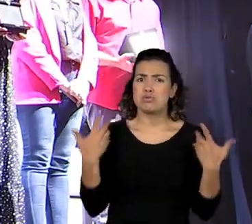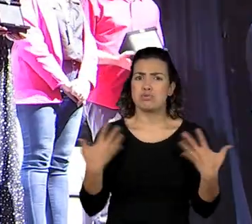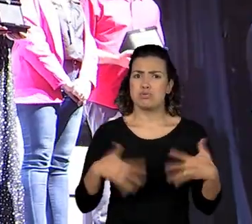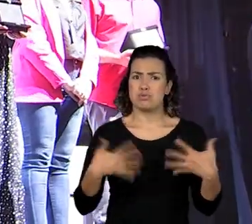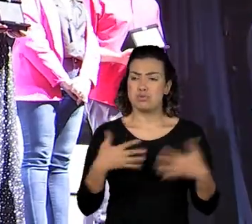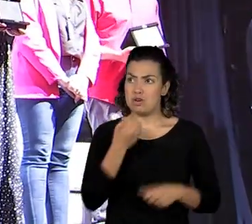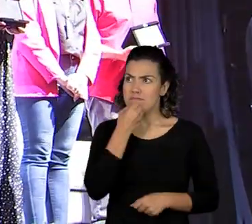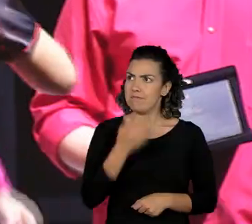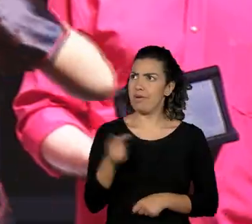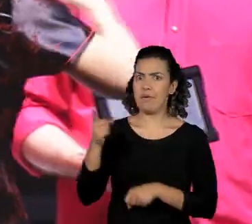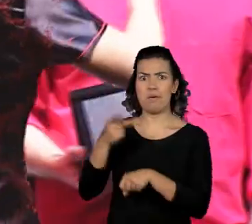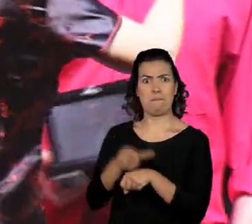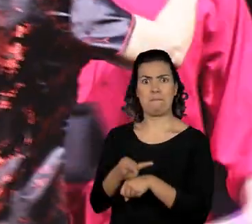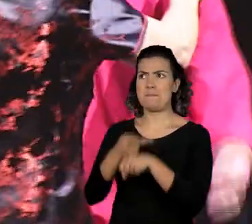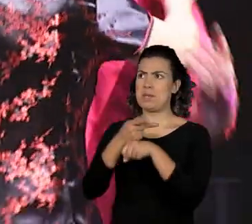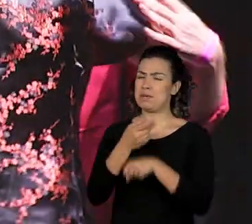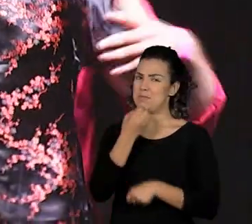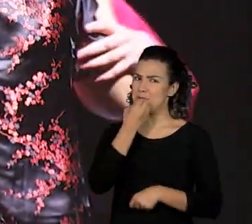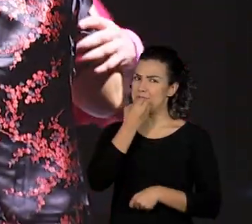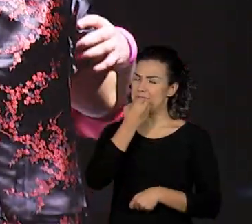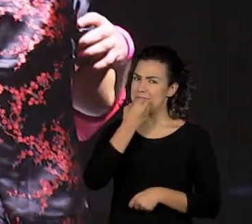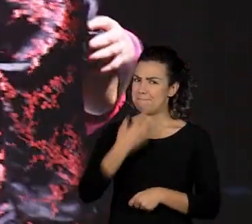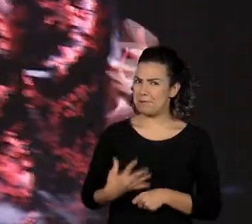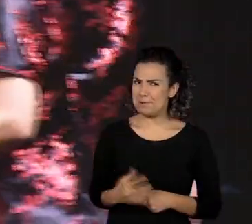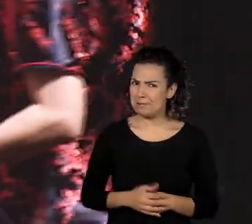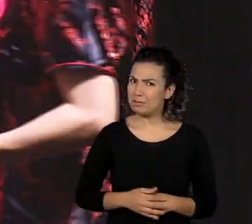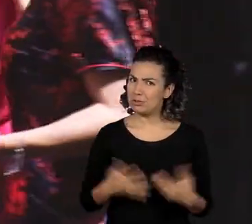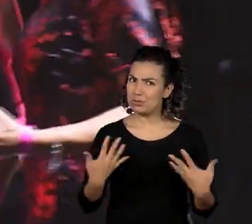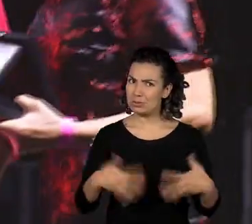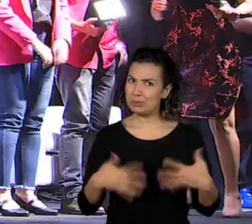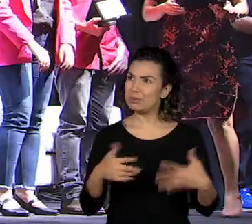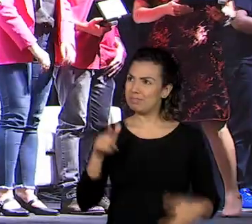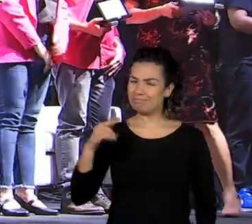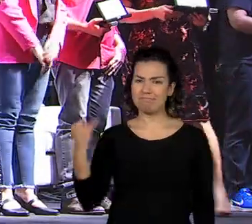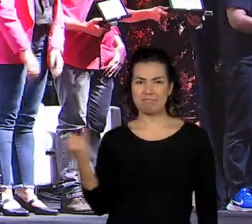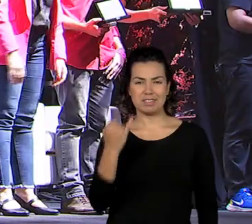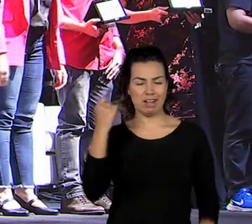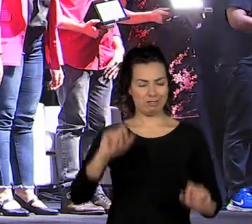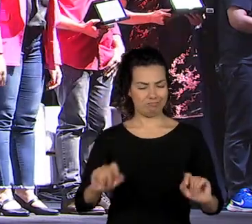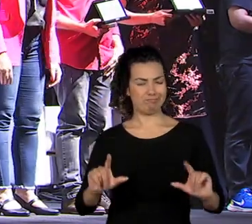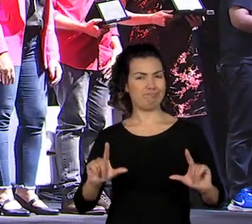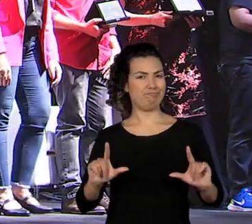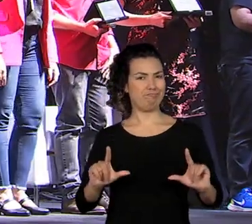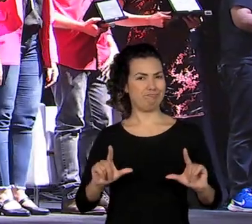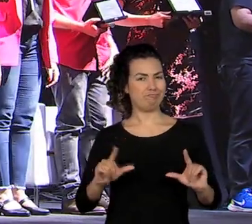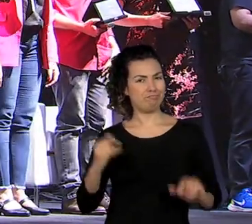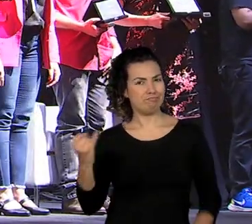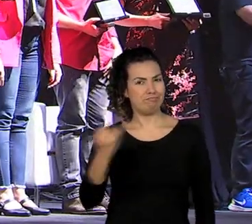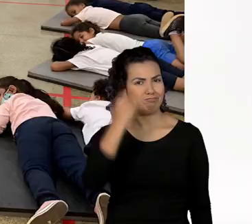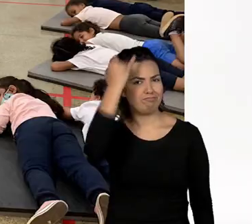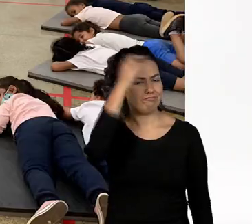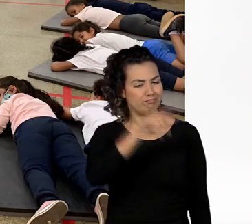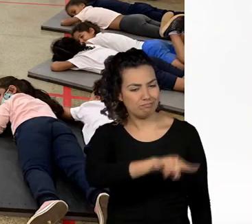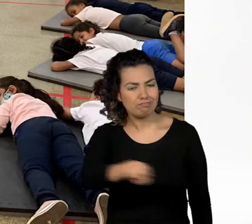sentido, né? Uma plaquinha que representa muito. A escola formando cidadãos, né?